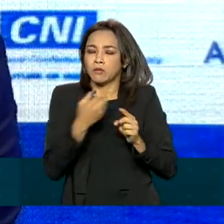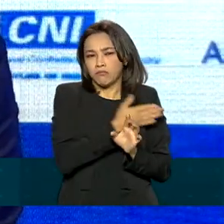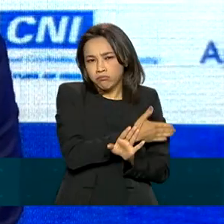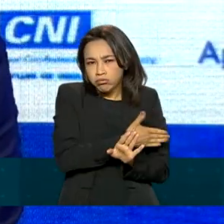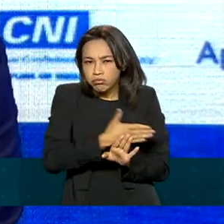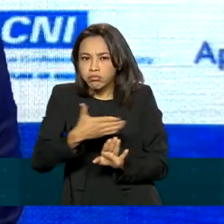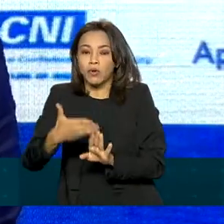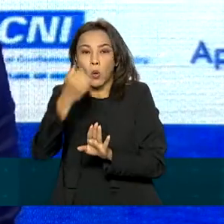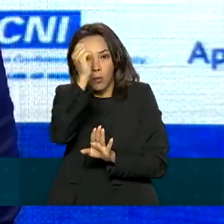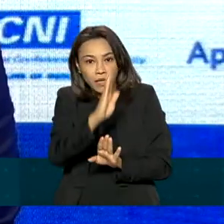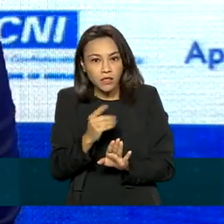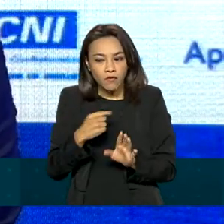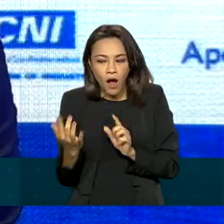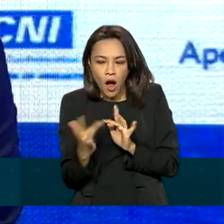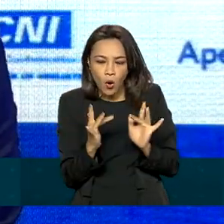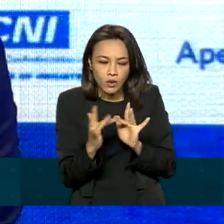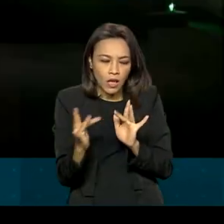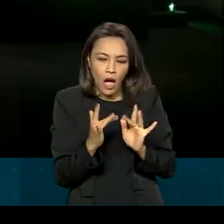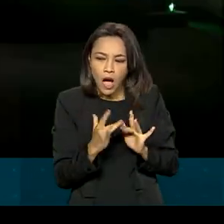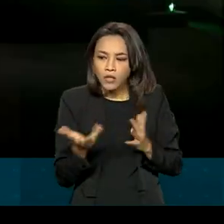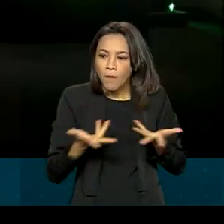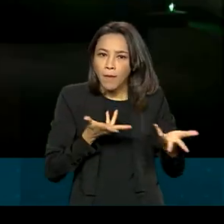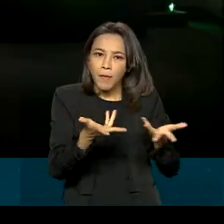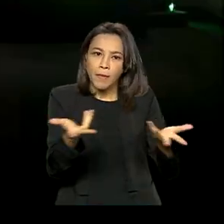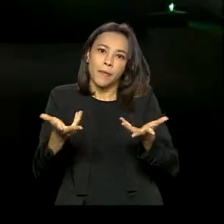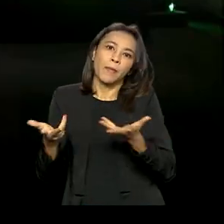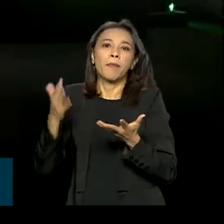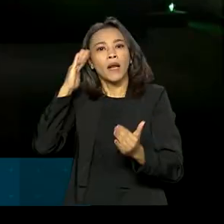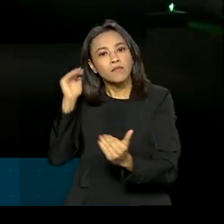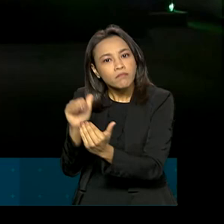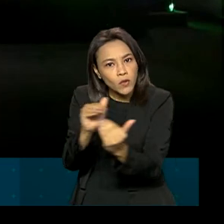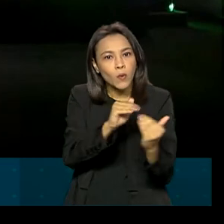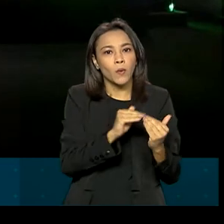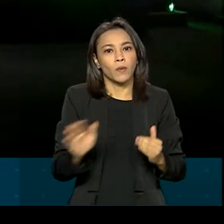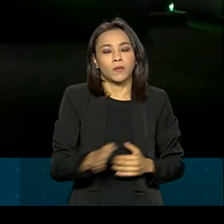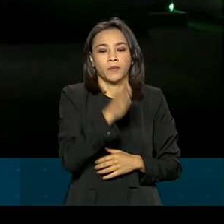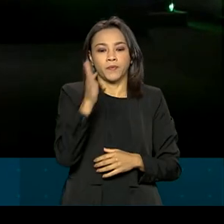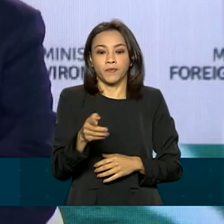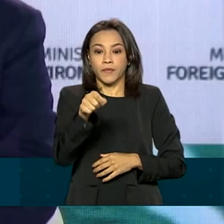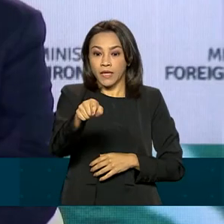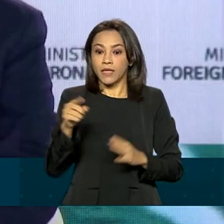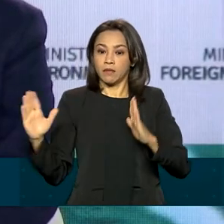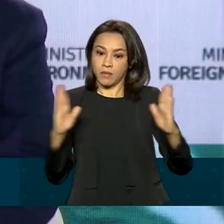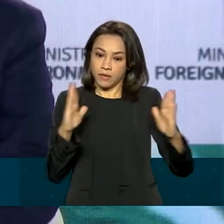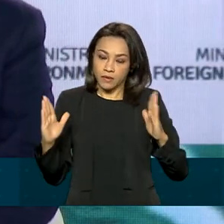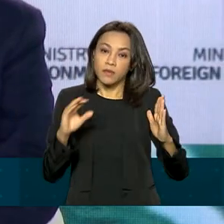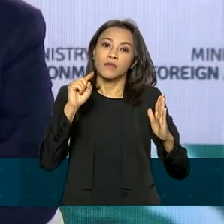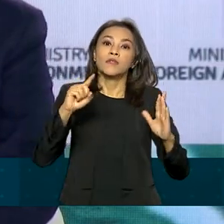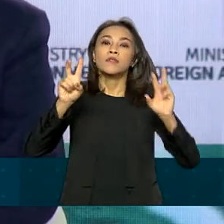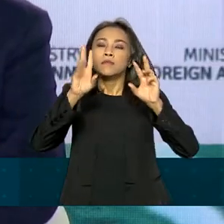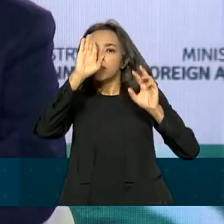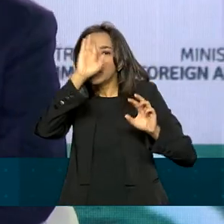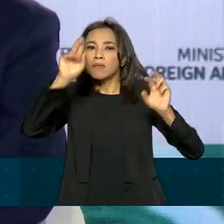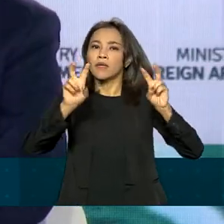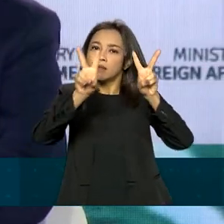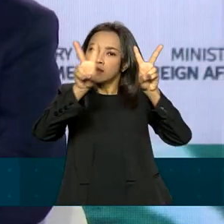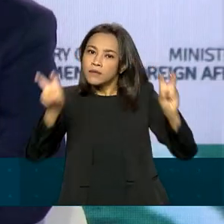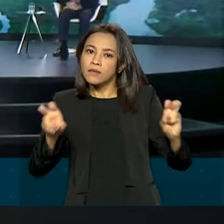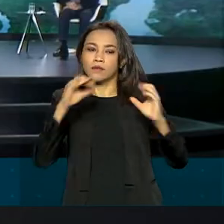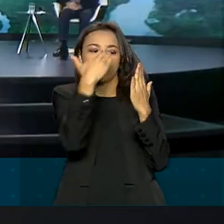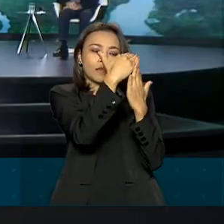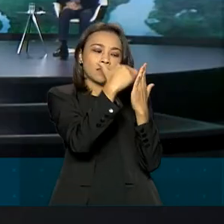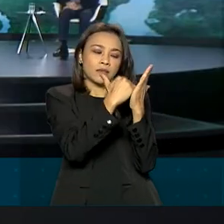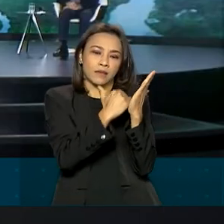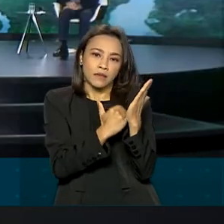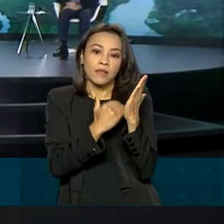articulador, buscando consenso. Durante a COP26, foram debatidos os principais temas da agenda ambiental,